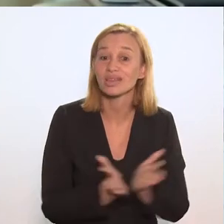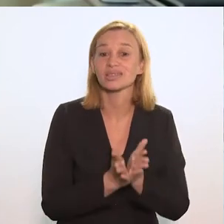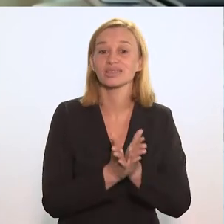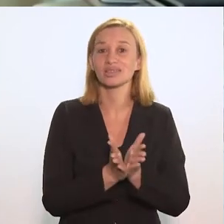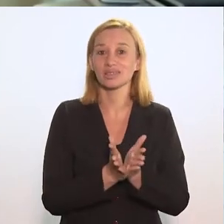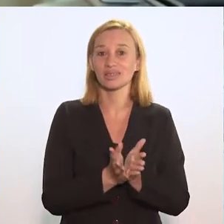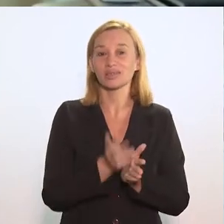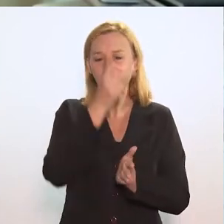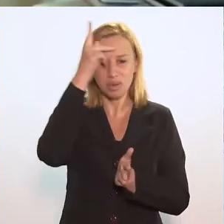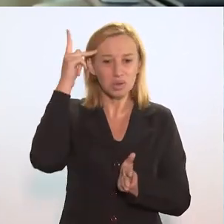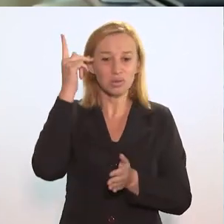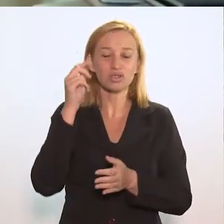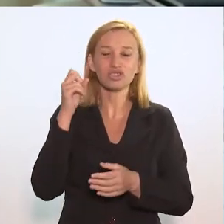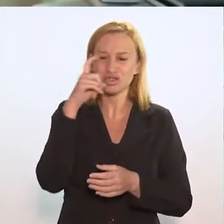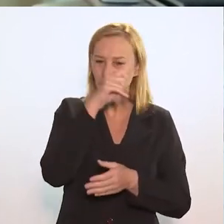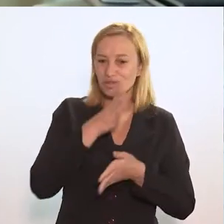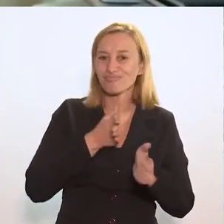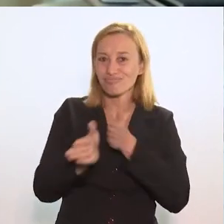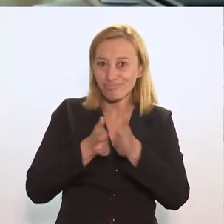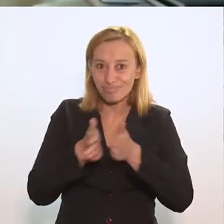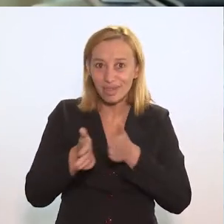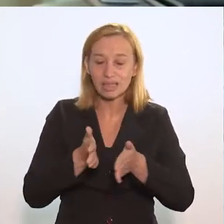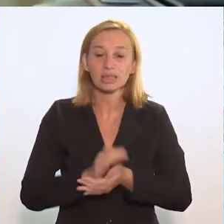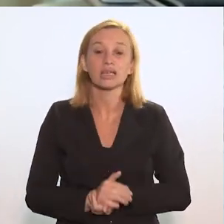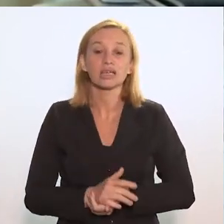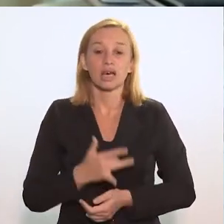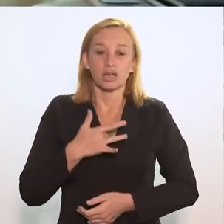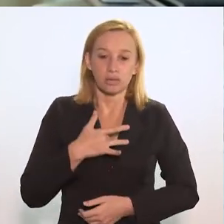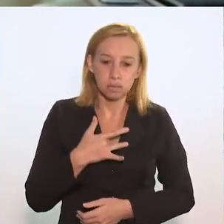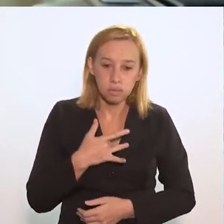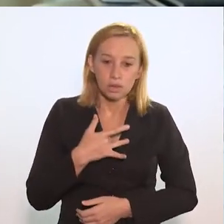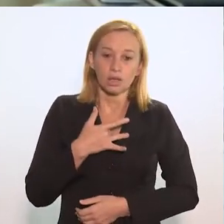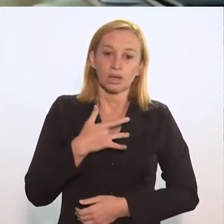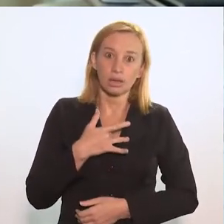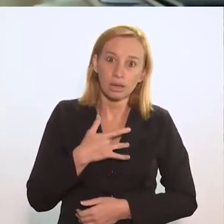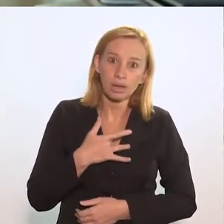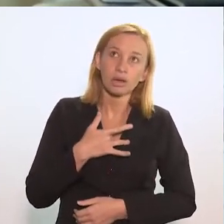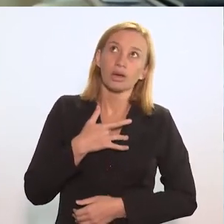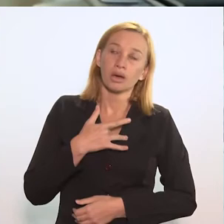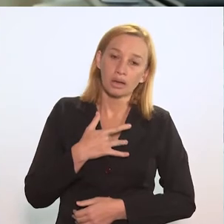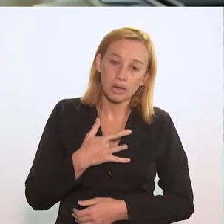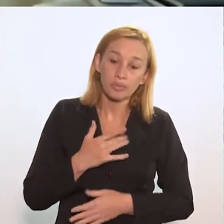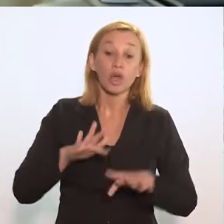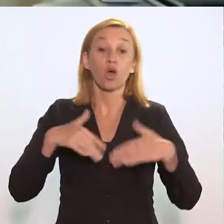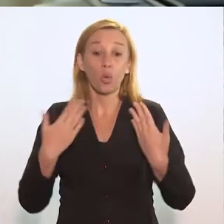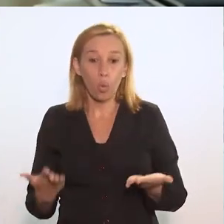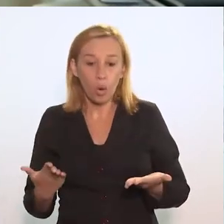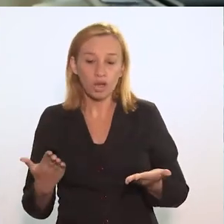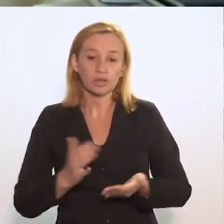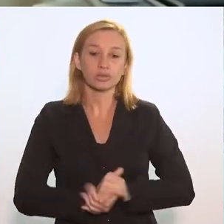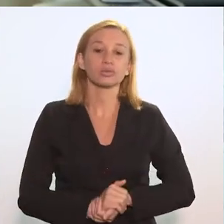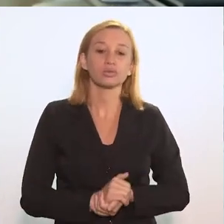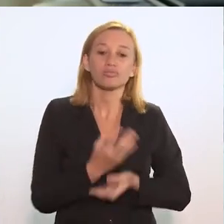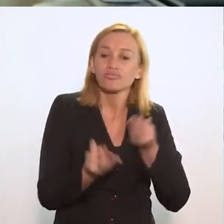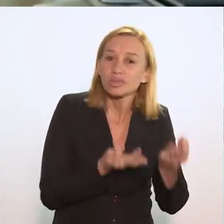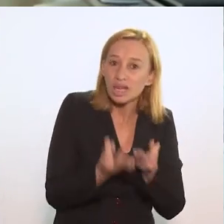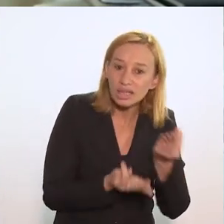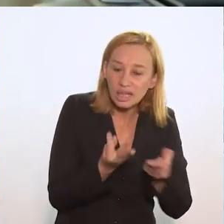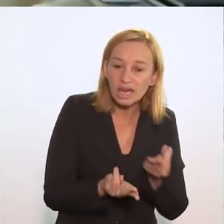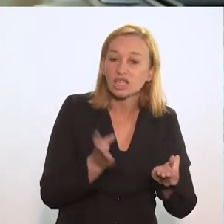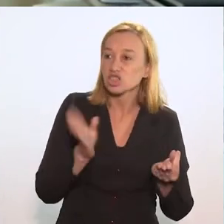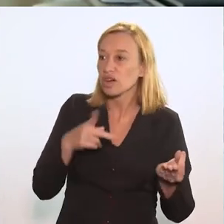e são pessoas, então, que têm dificuldade no acesso. A tuberculose, quando